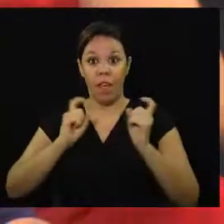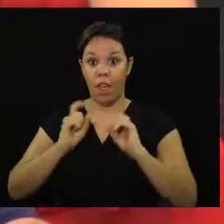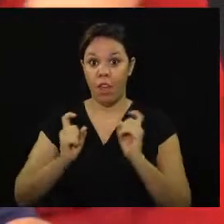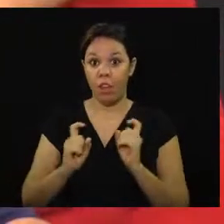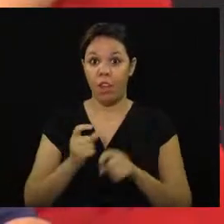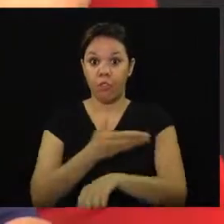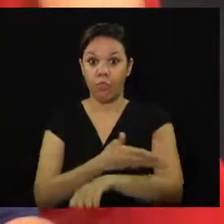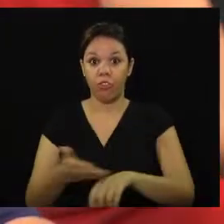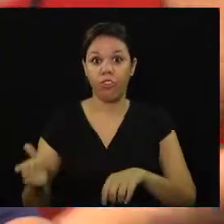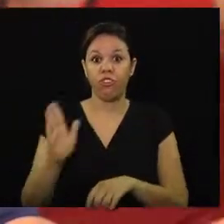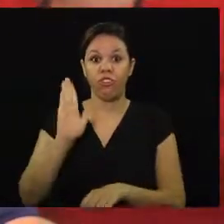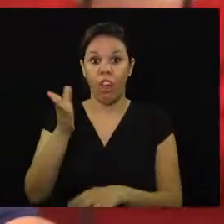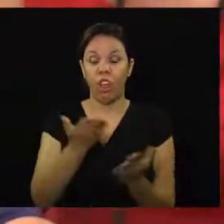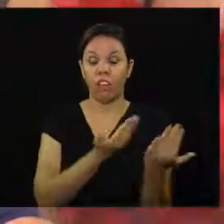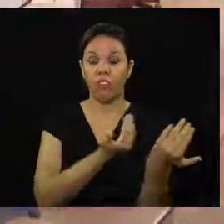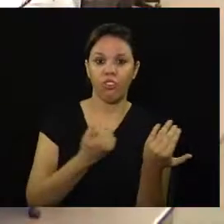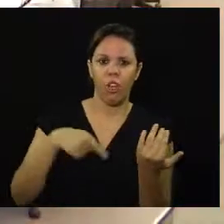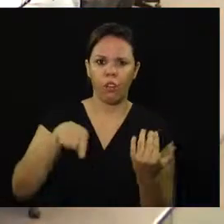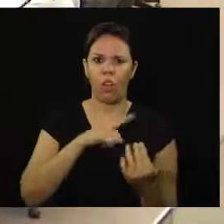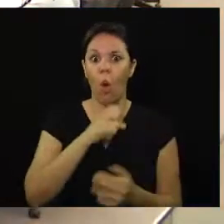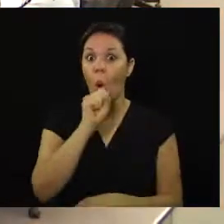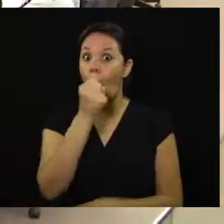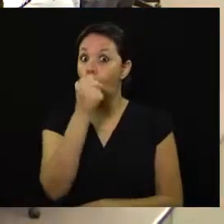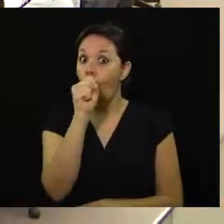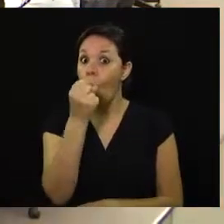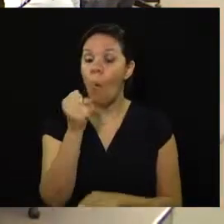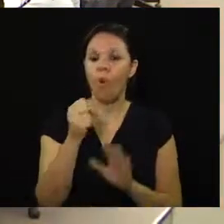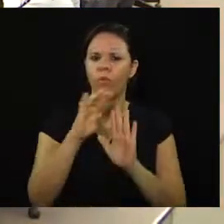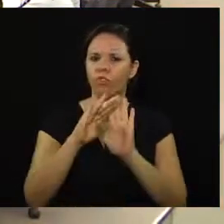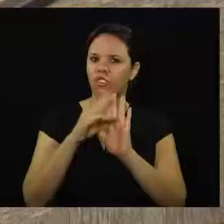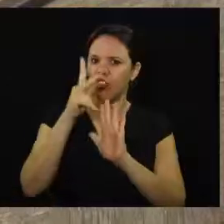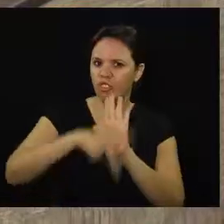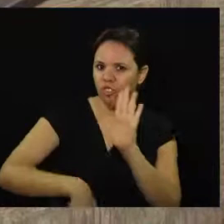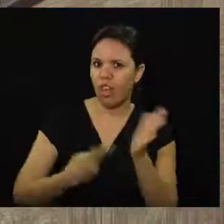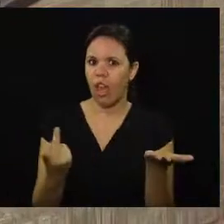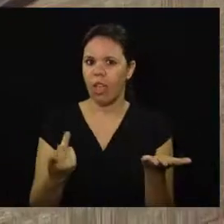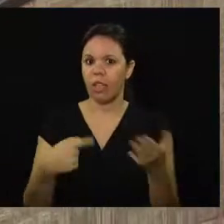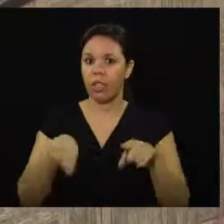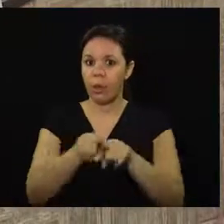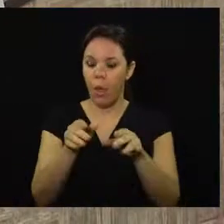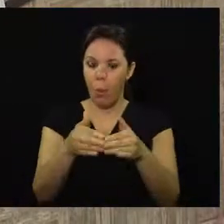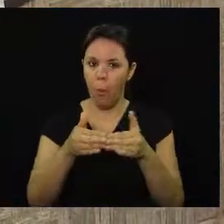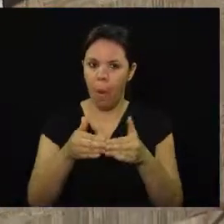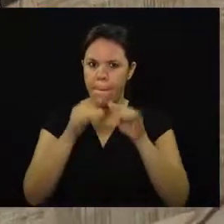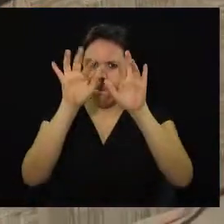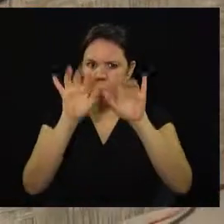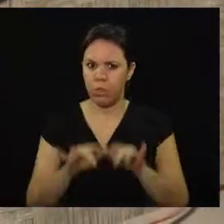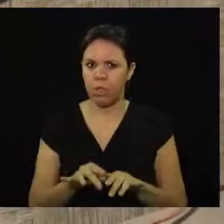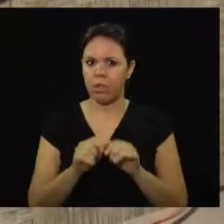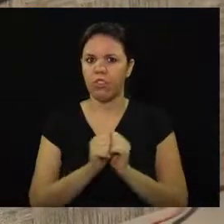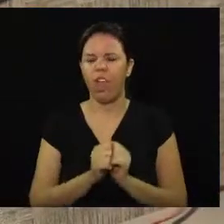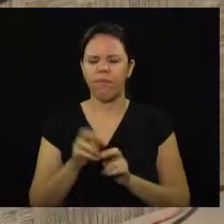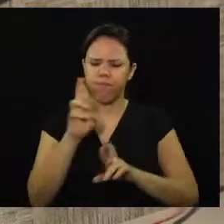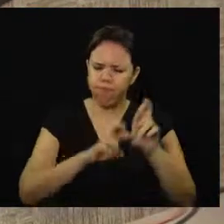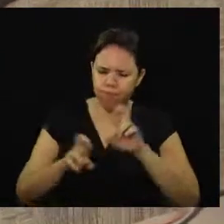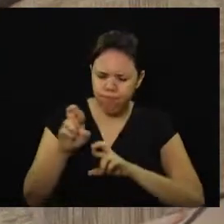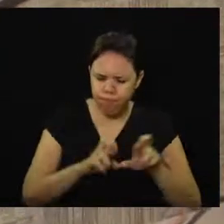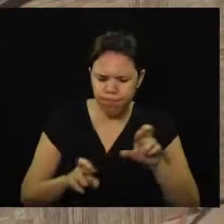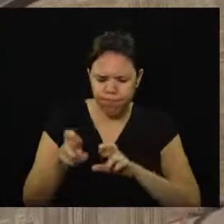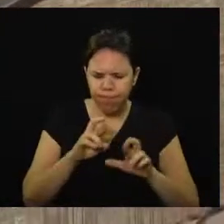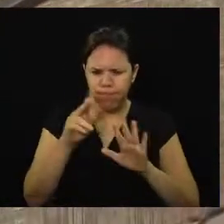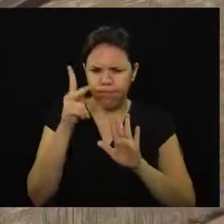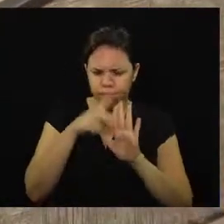Parlamento Jovem já contou com oito projetos em pauta e mais uma moção. A gente fez a revisão desses projetos e já